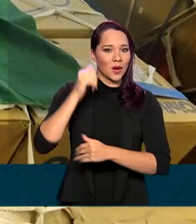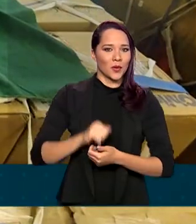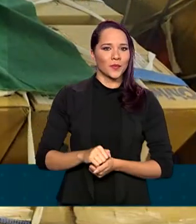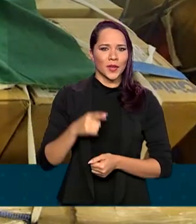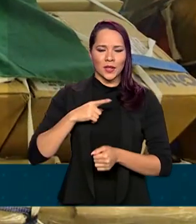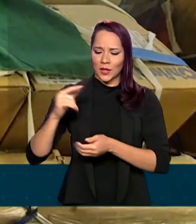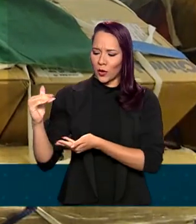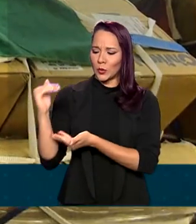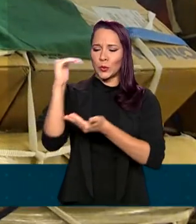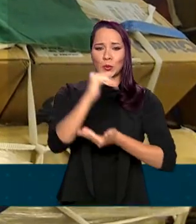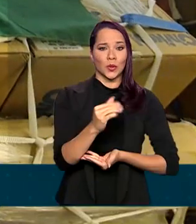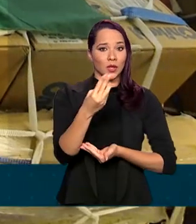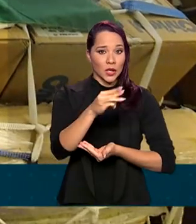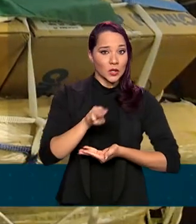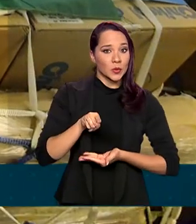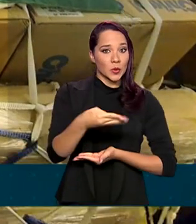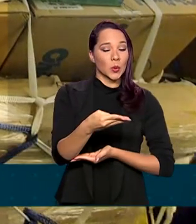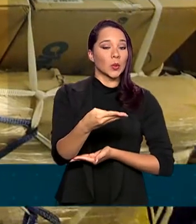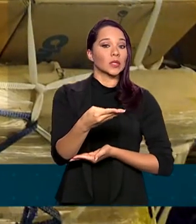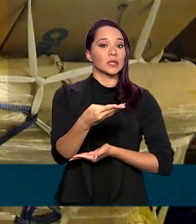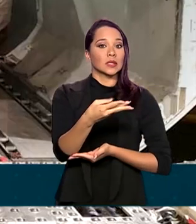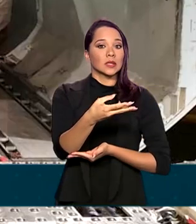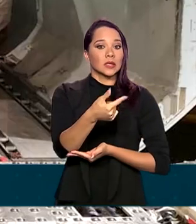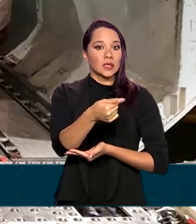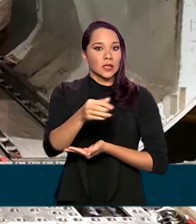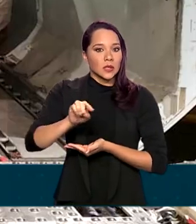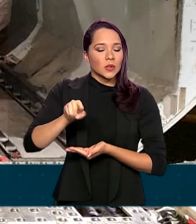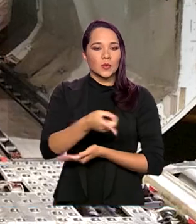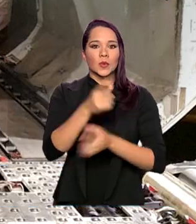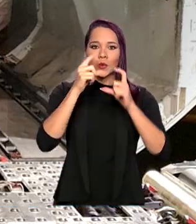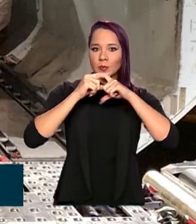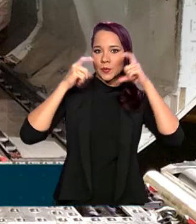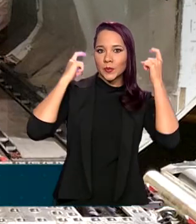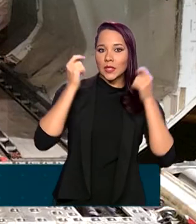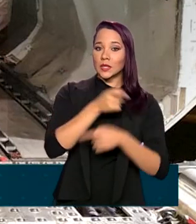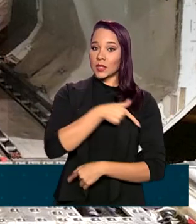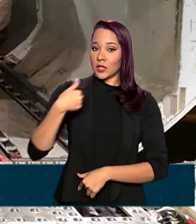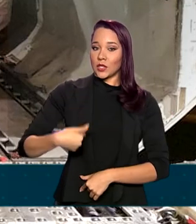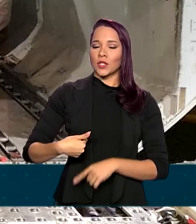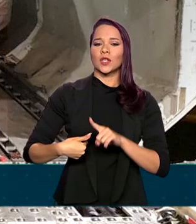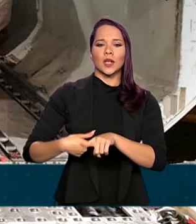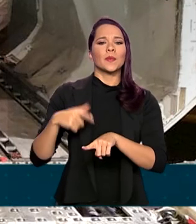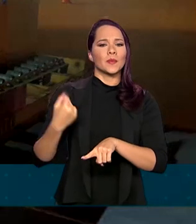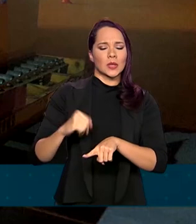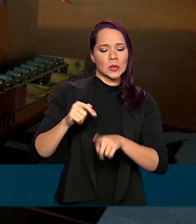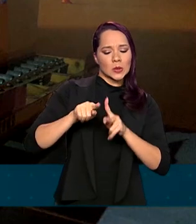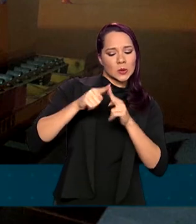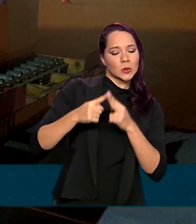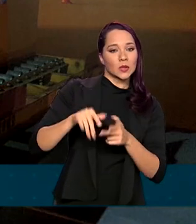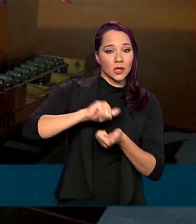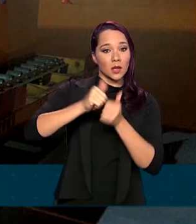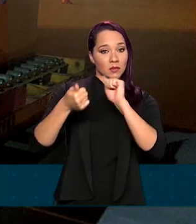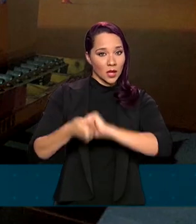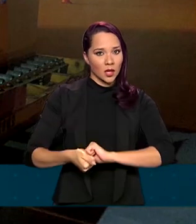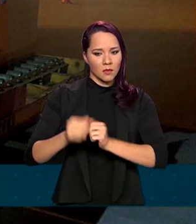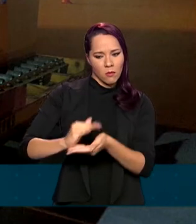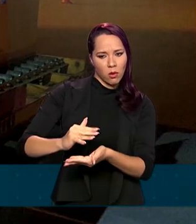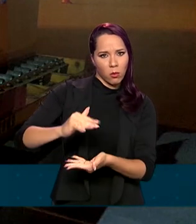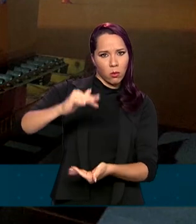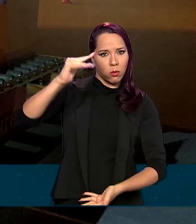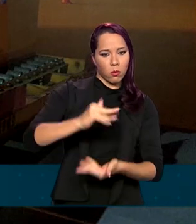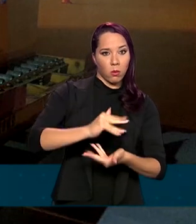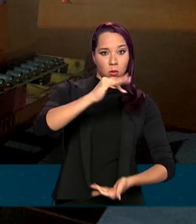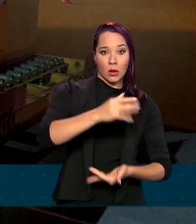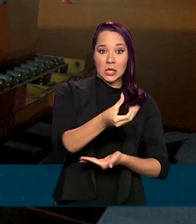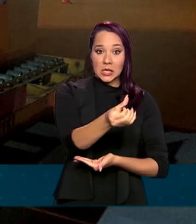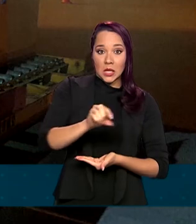trazendo 3,7 milhões de máscaras da China. A aeronave de passageiros teve que ser adaptada para transportar as quase 6